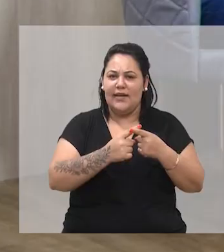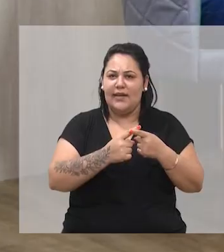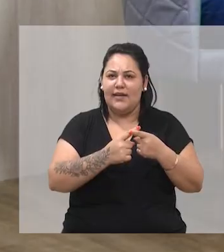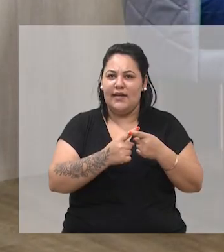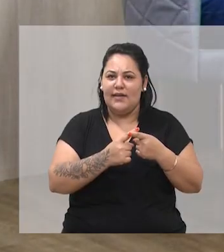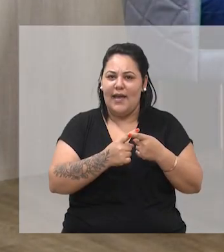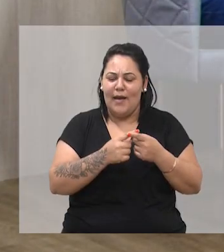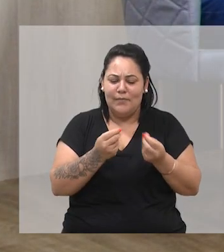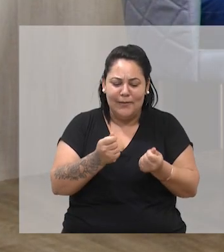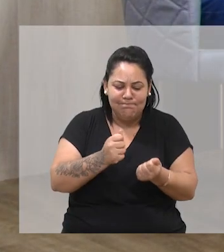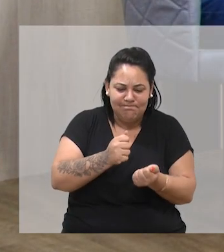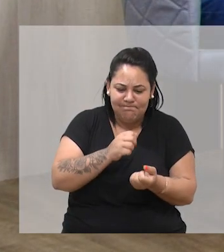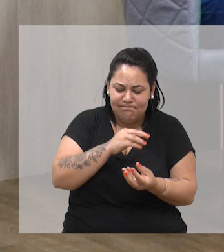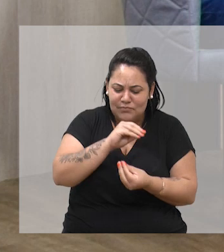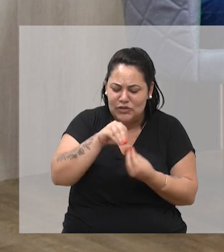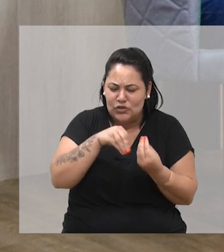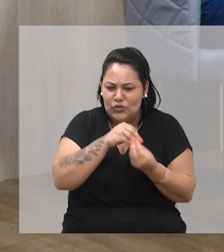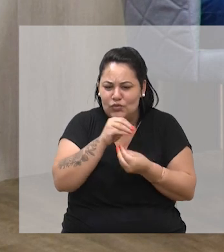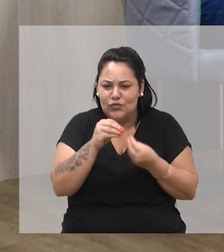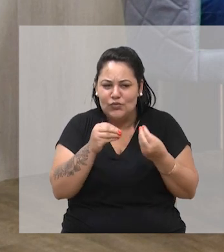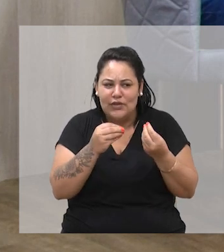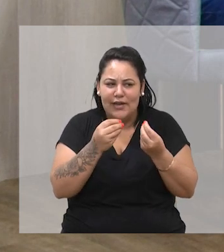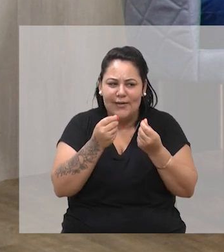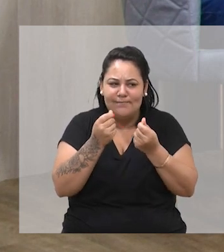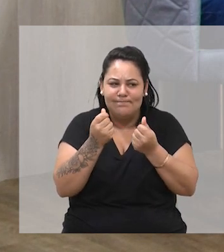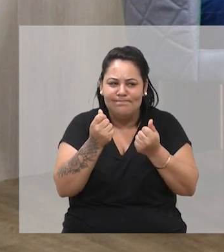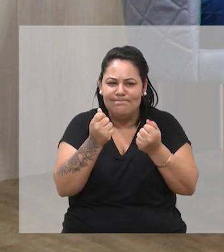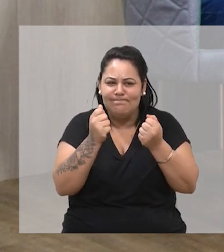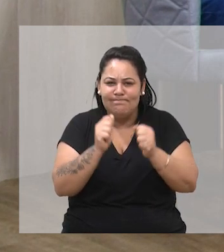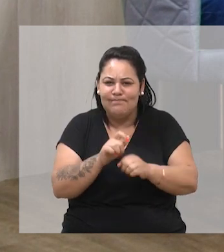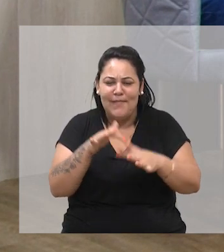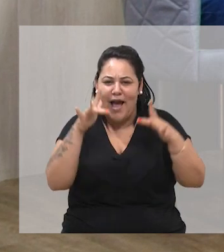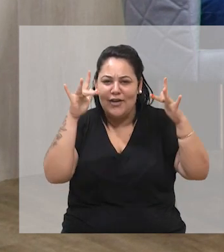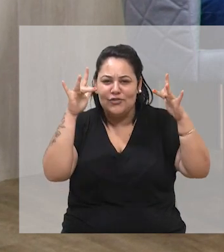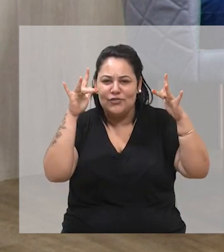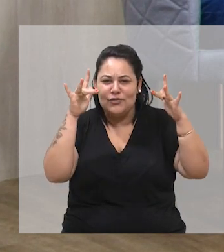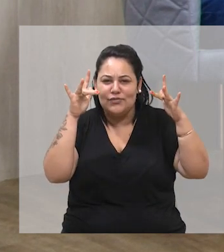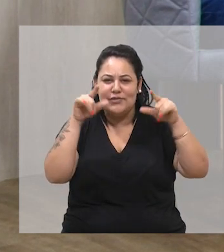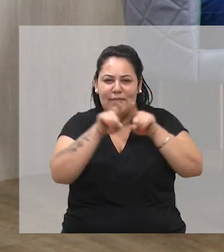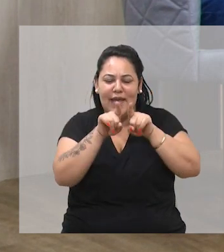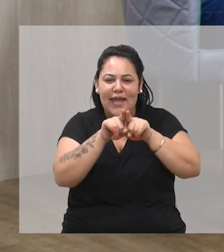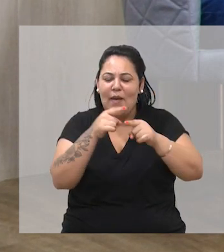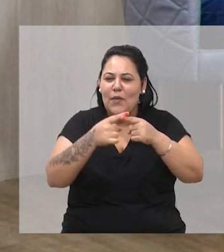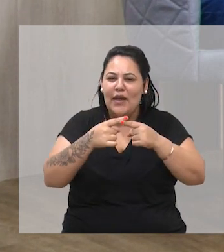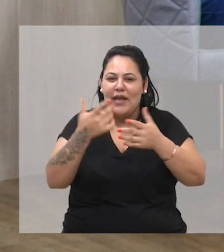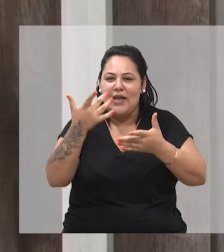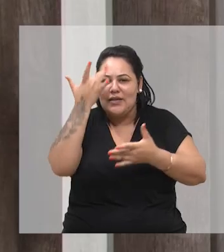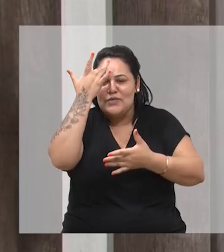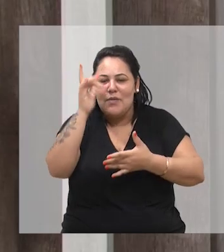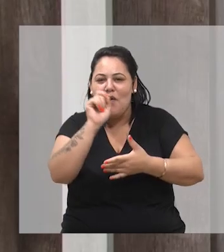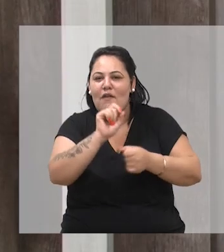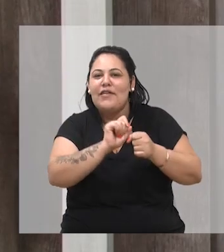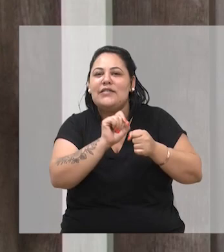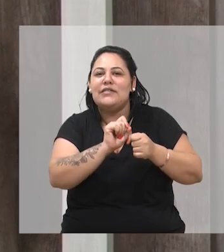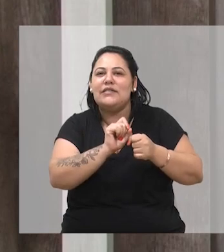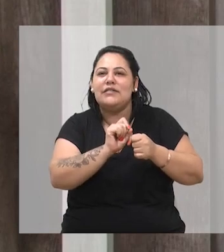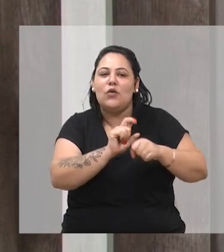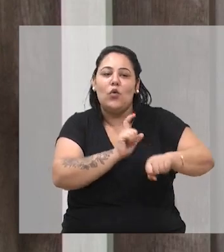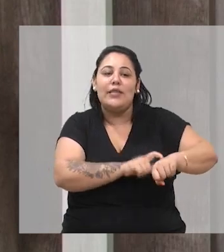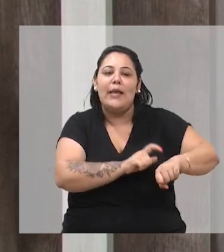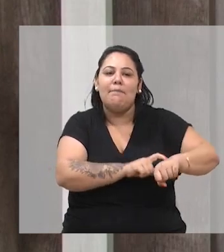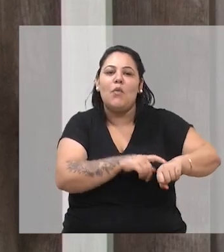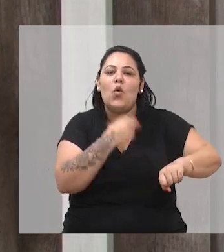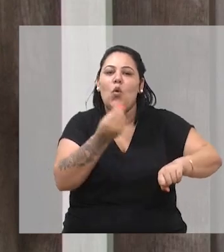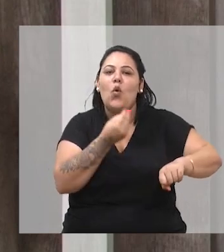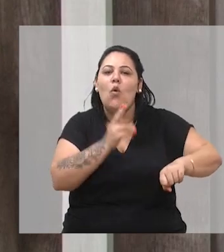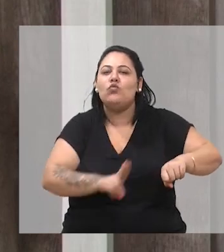num primeiro momento será um volume de crônica e num segundo momento teremos um volume de poesia, que também é, acho que